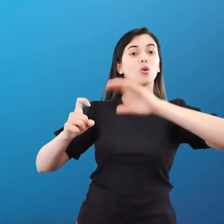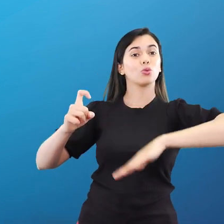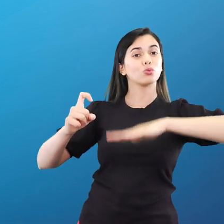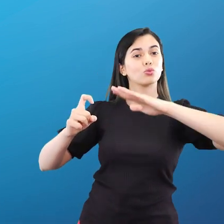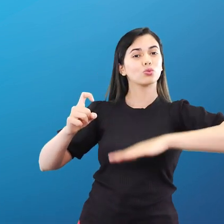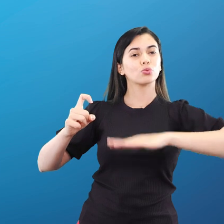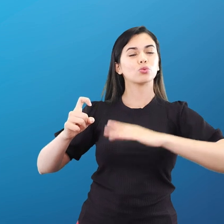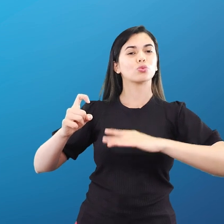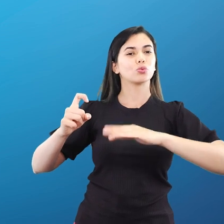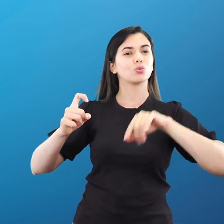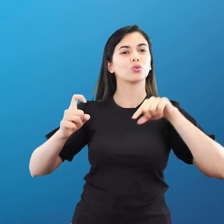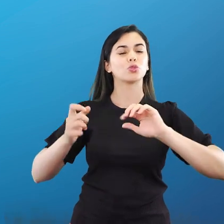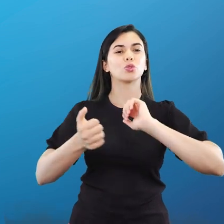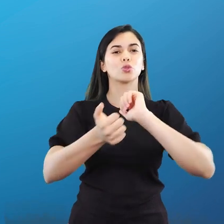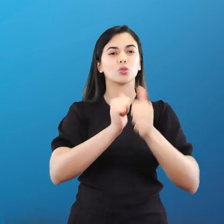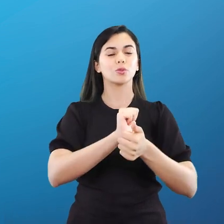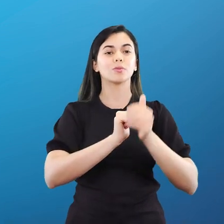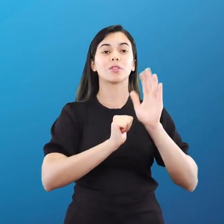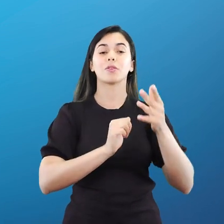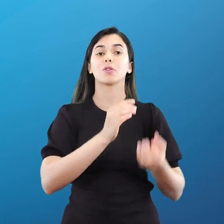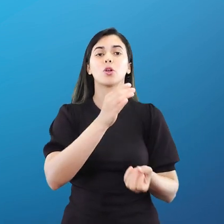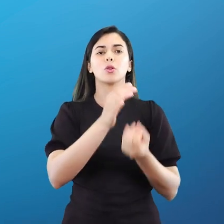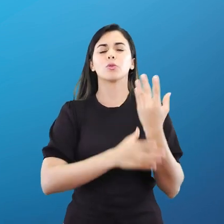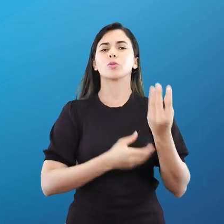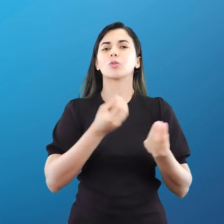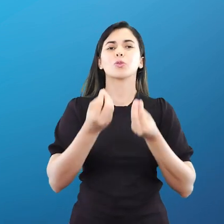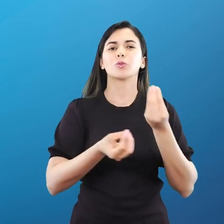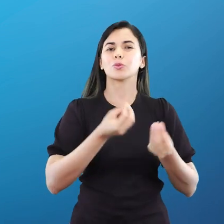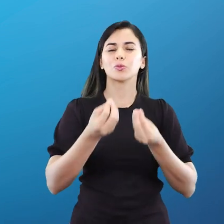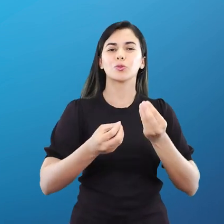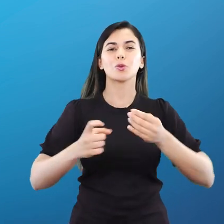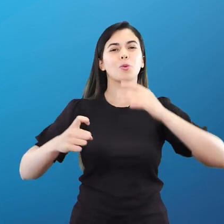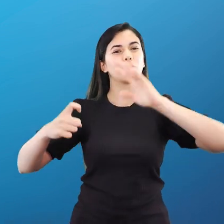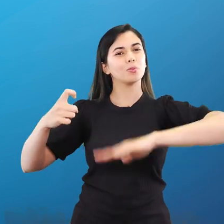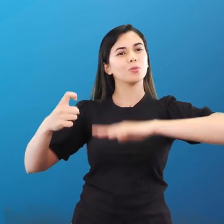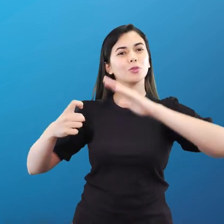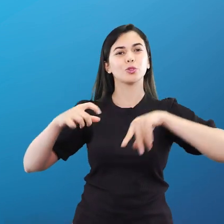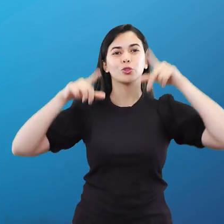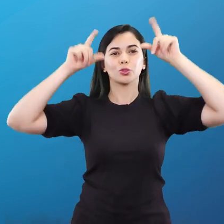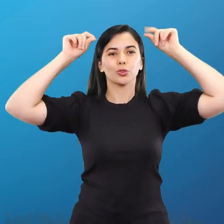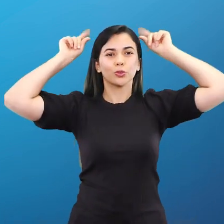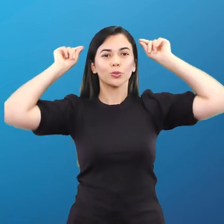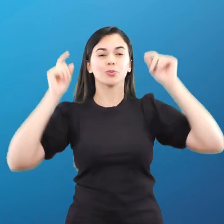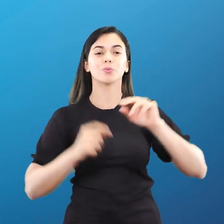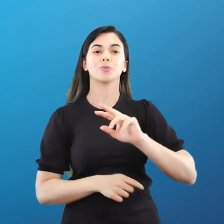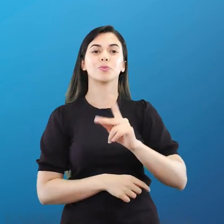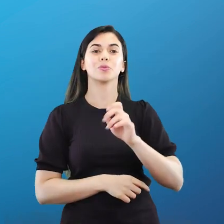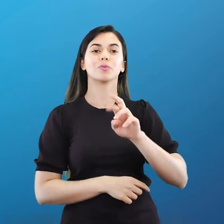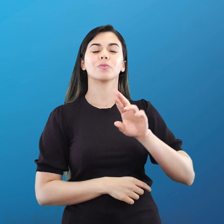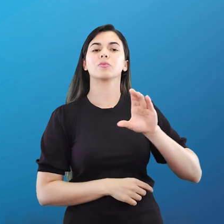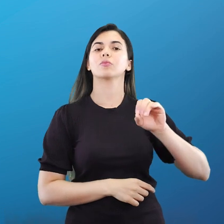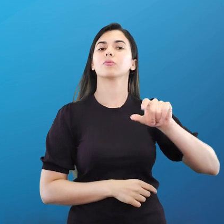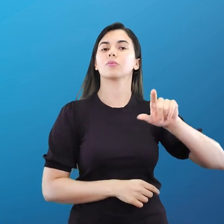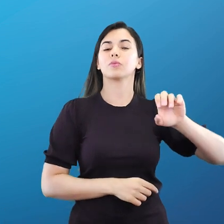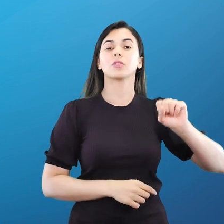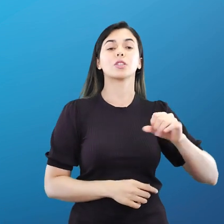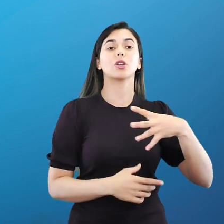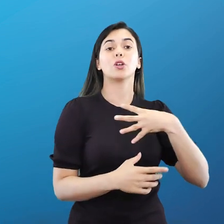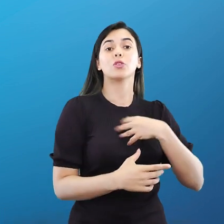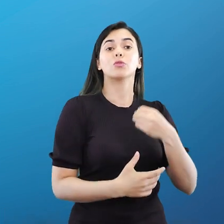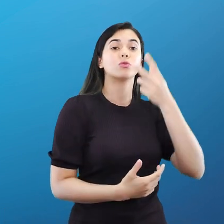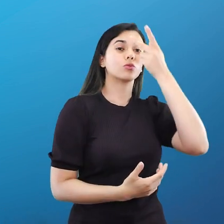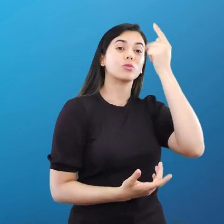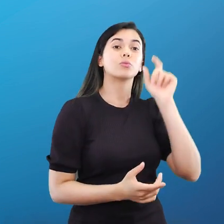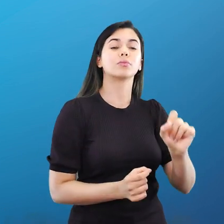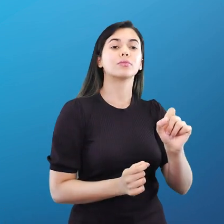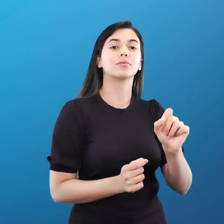foram criados pelo herói, vocês conhecem esse, hein, mitologia grega, Hércules. Hércules era filho de quem, pessoal?